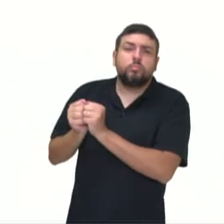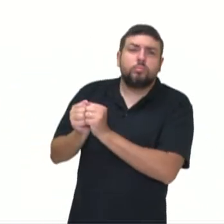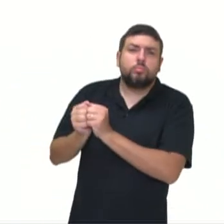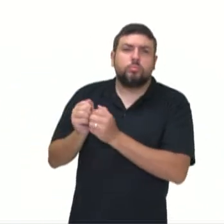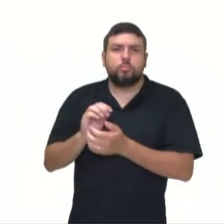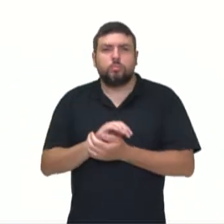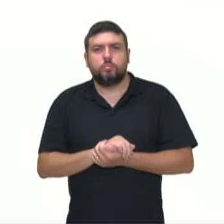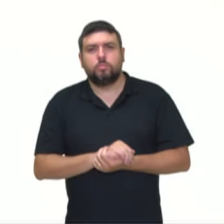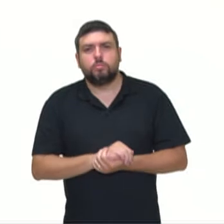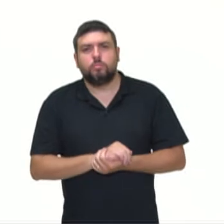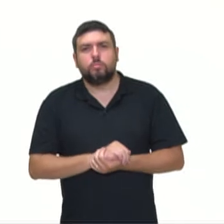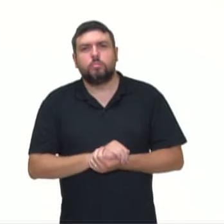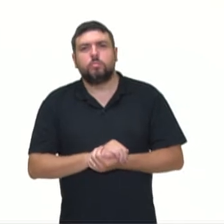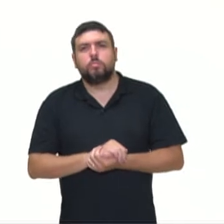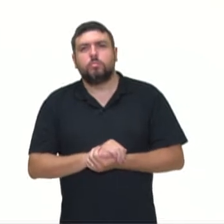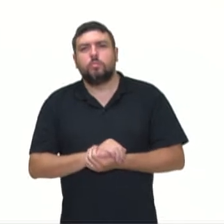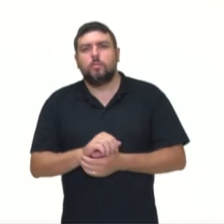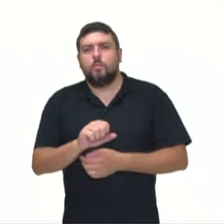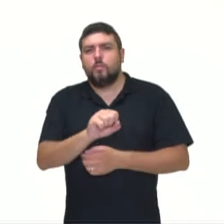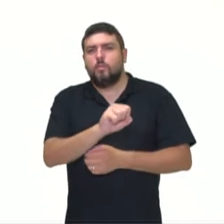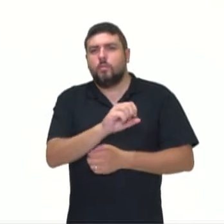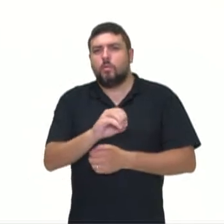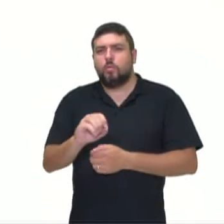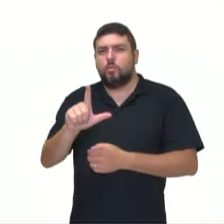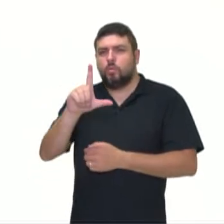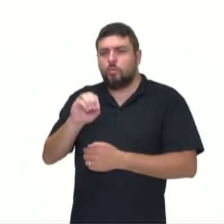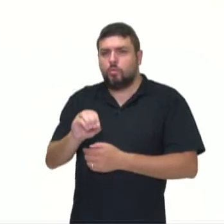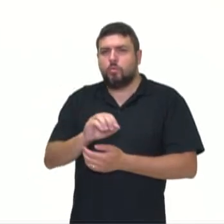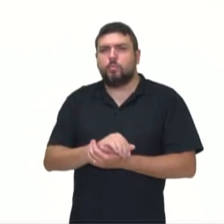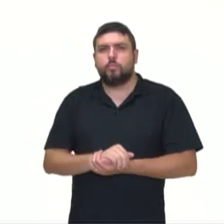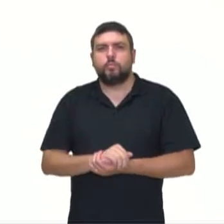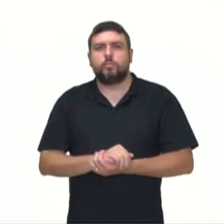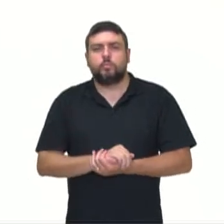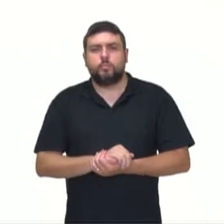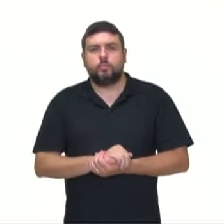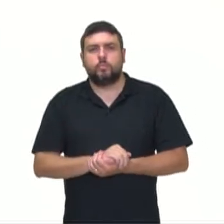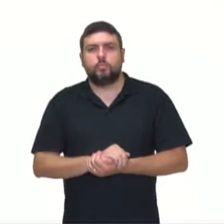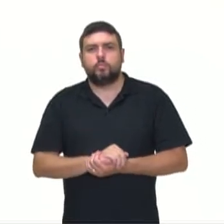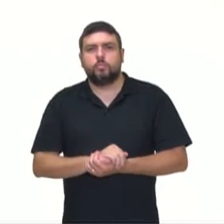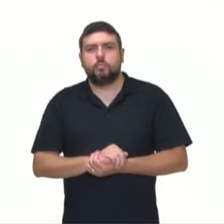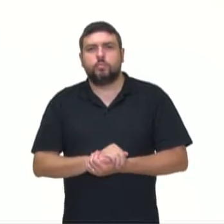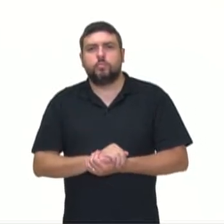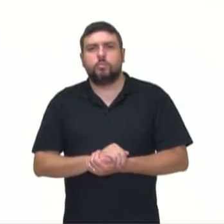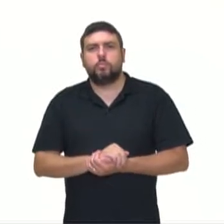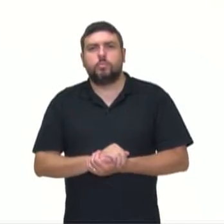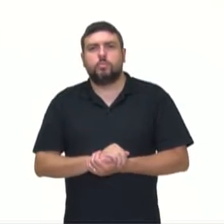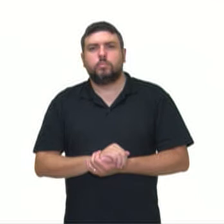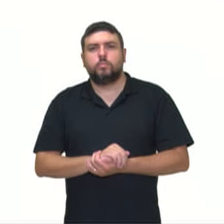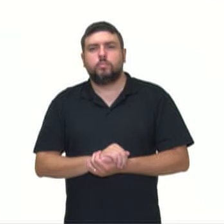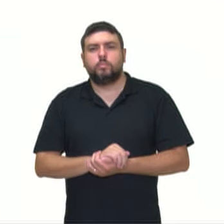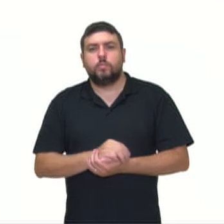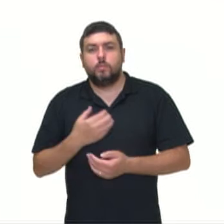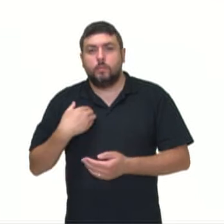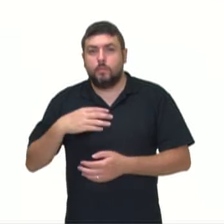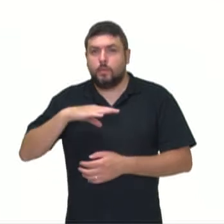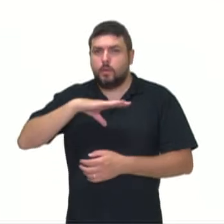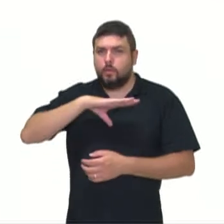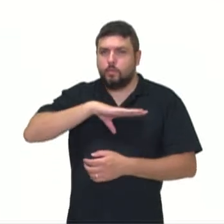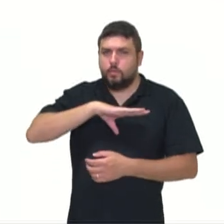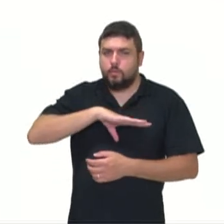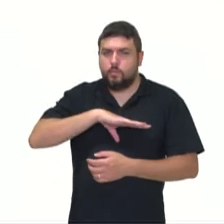solo? Solo, adverbio equivalente a solamente. Em português,